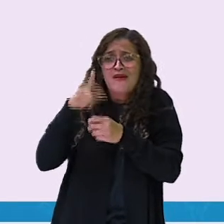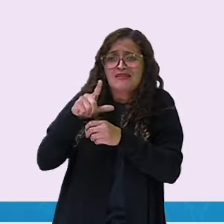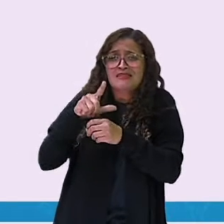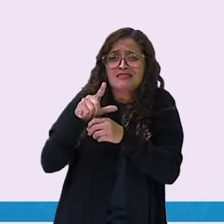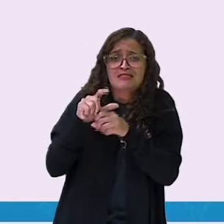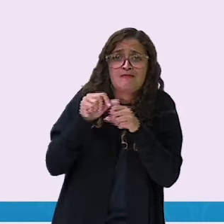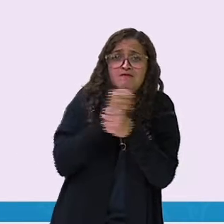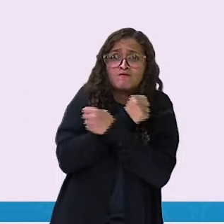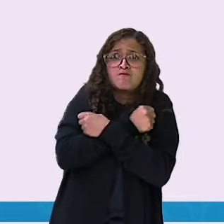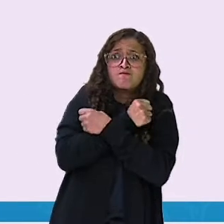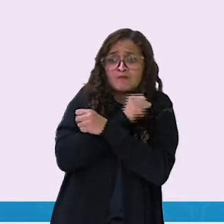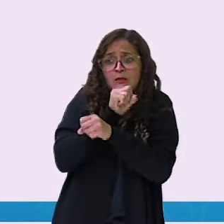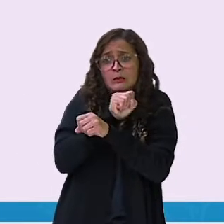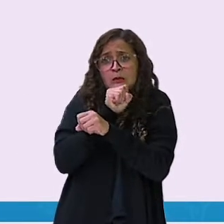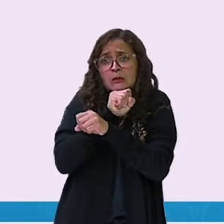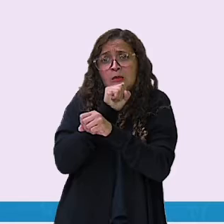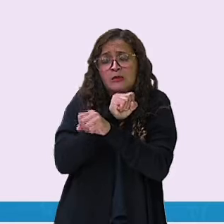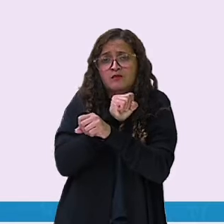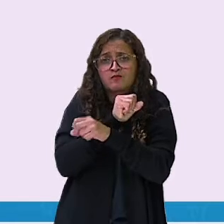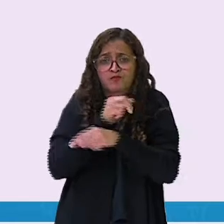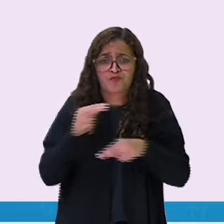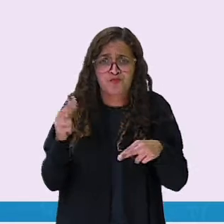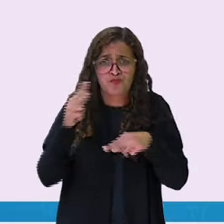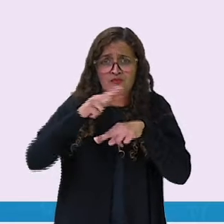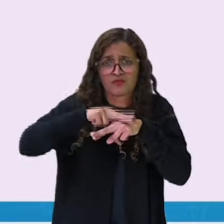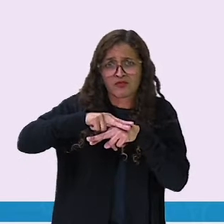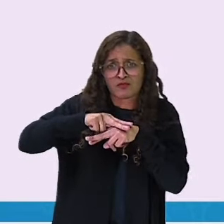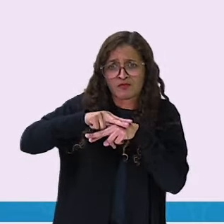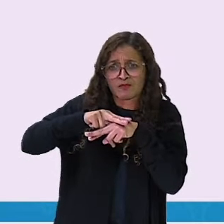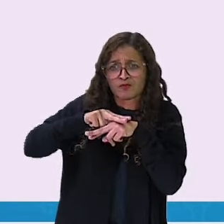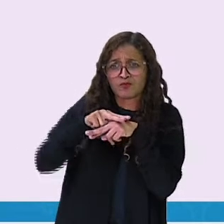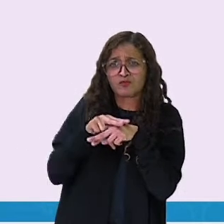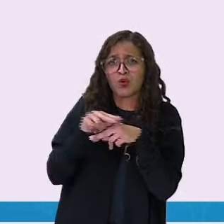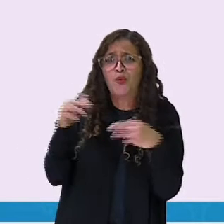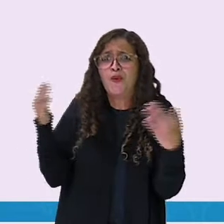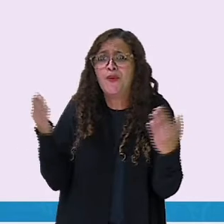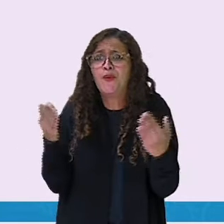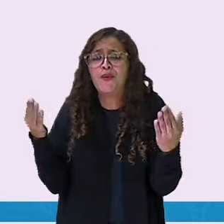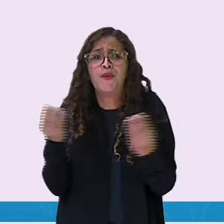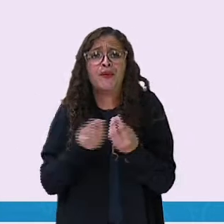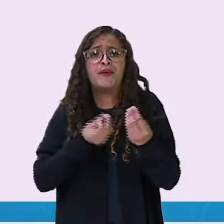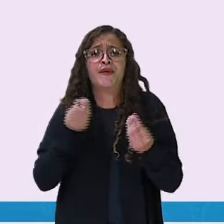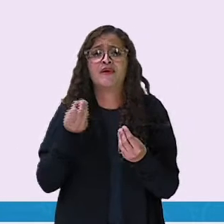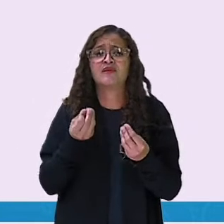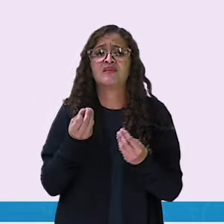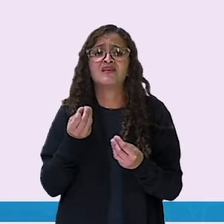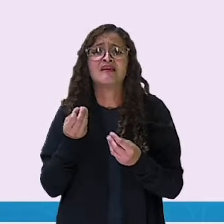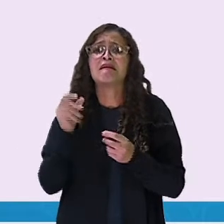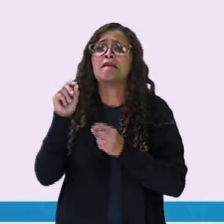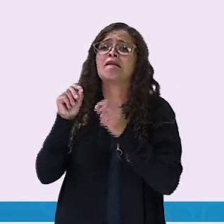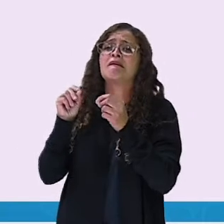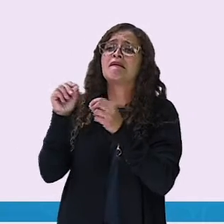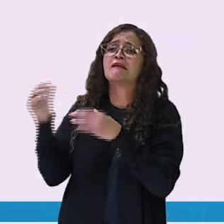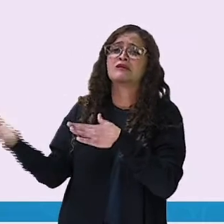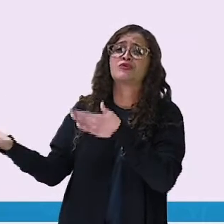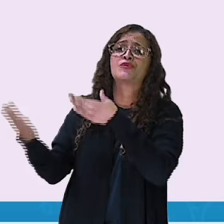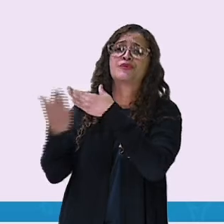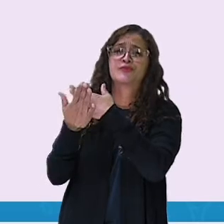Olha lá o leão, preso àquelas cordas. E agora? Será que alguém vai ajudá-lo?